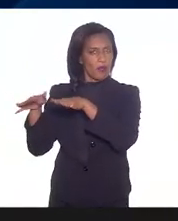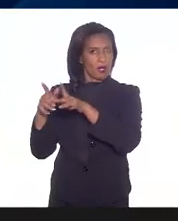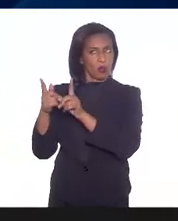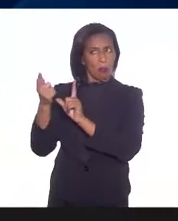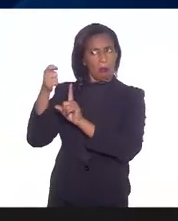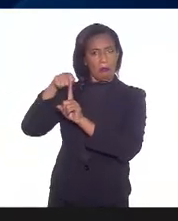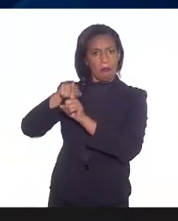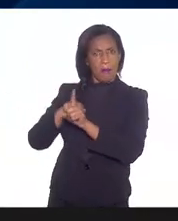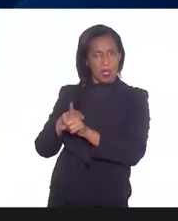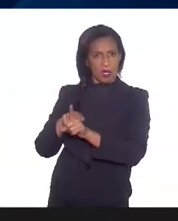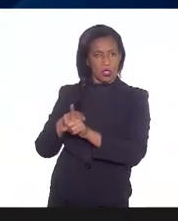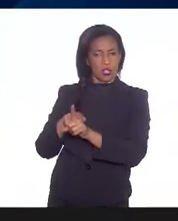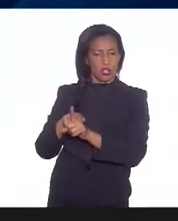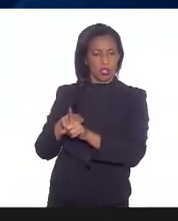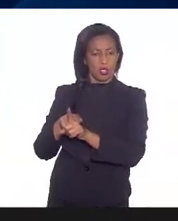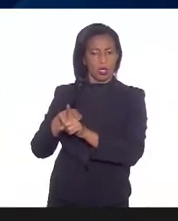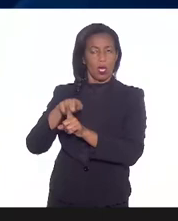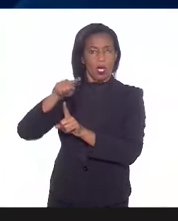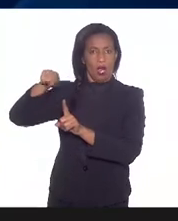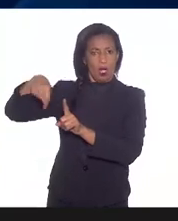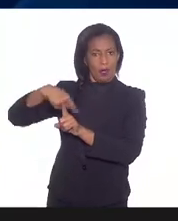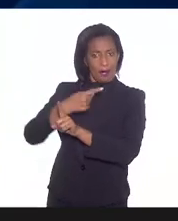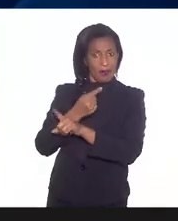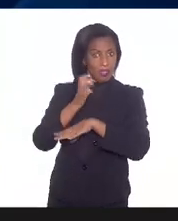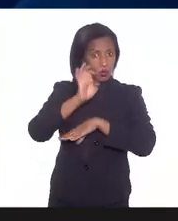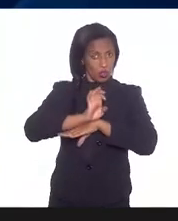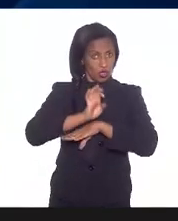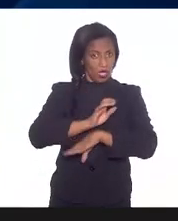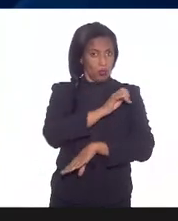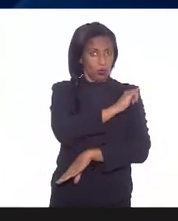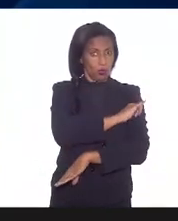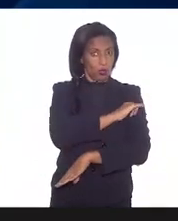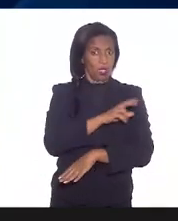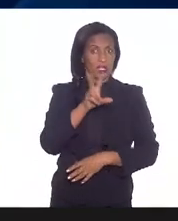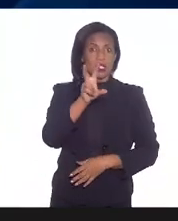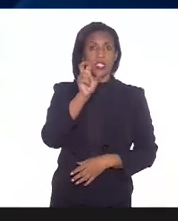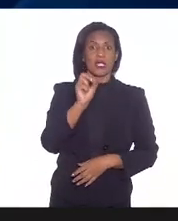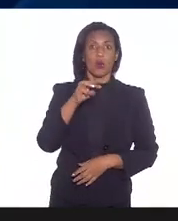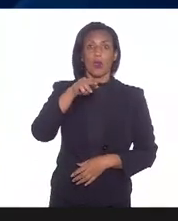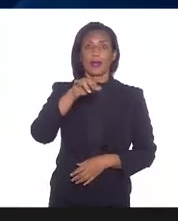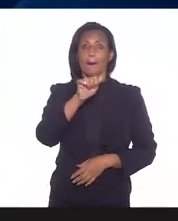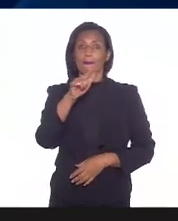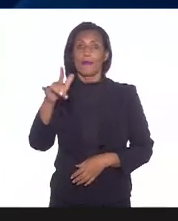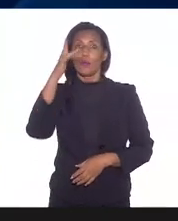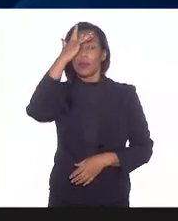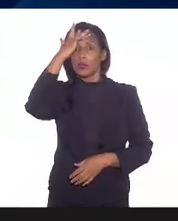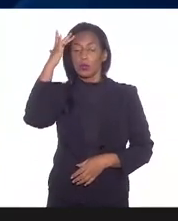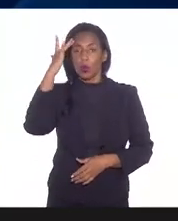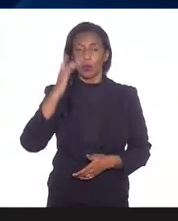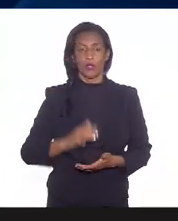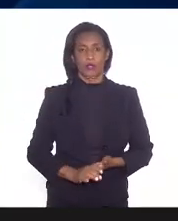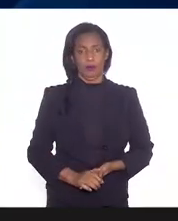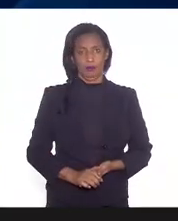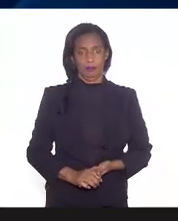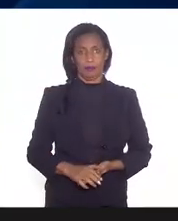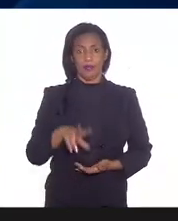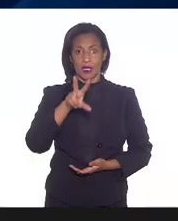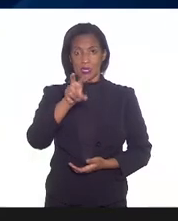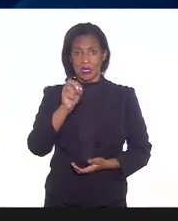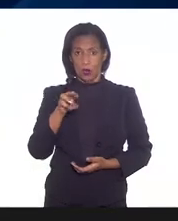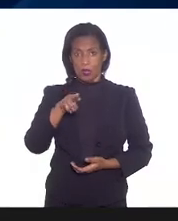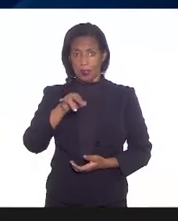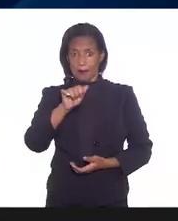aqui na região do estado do Rio de 50 mil pessoas. São 50 mil